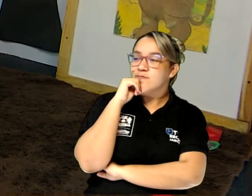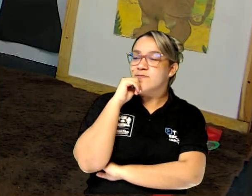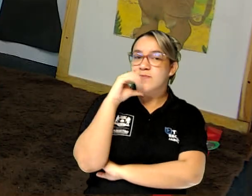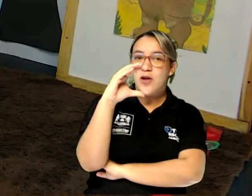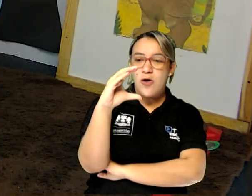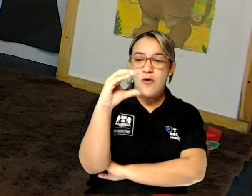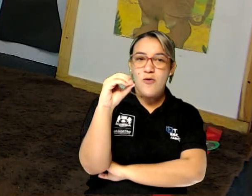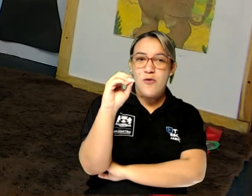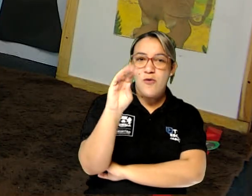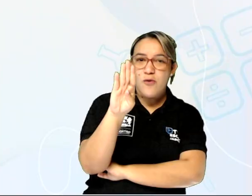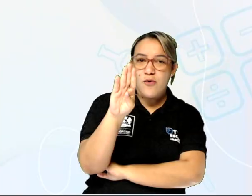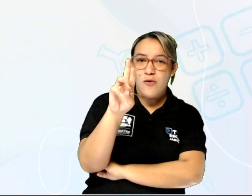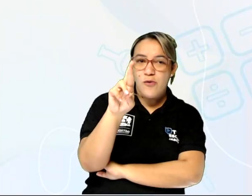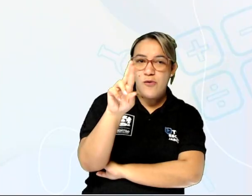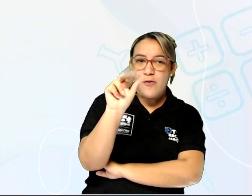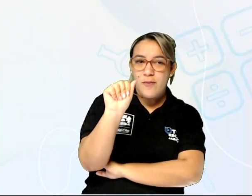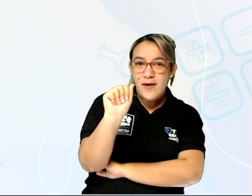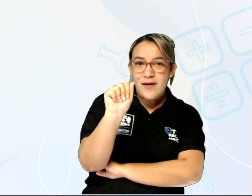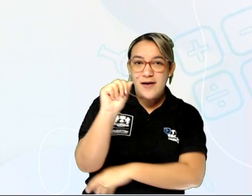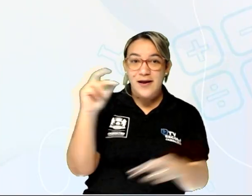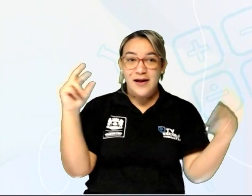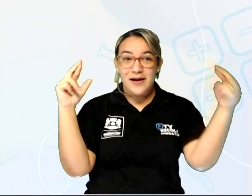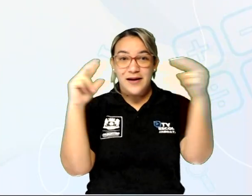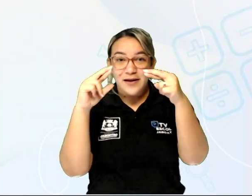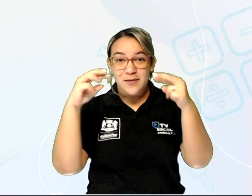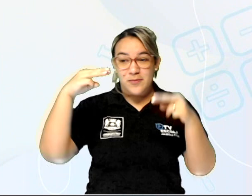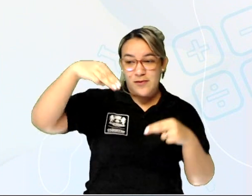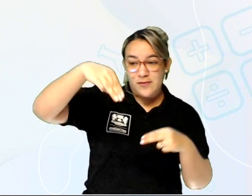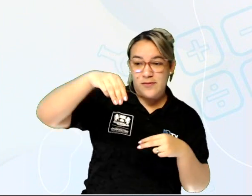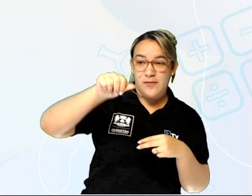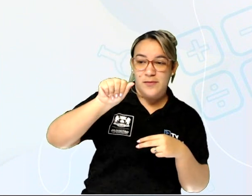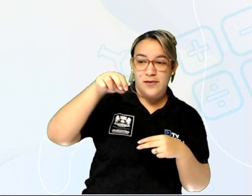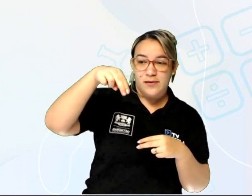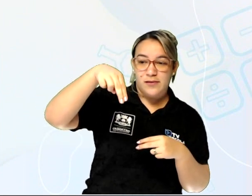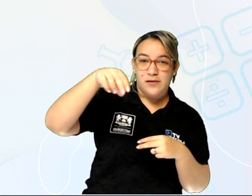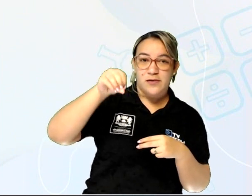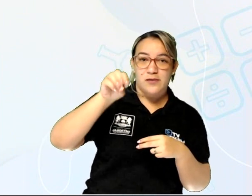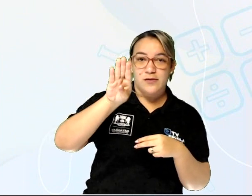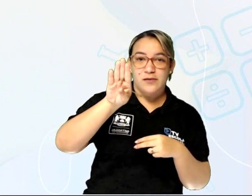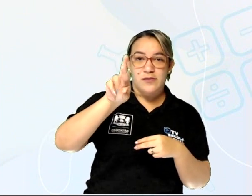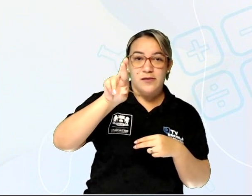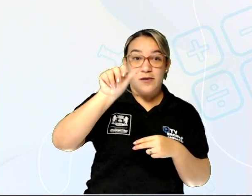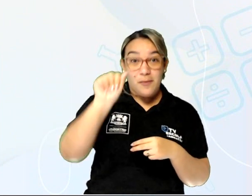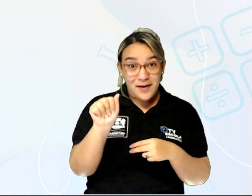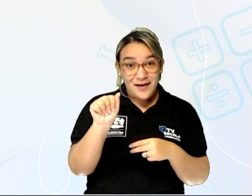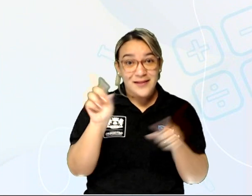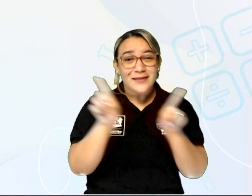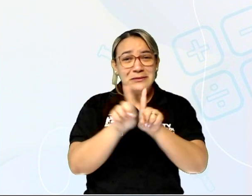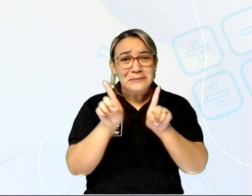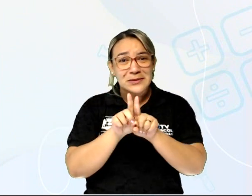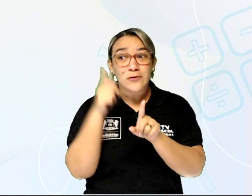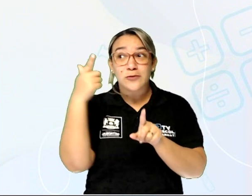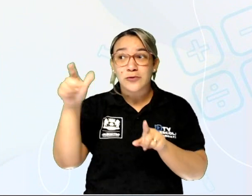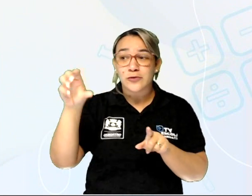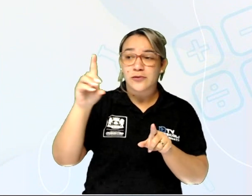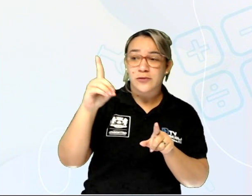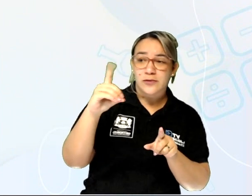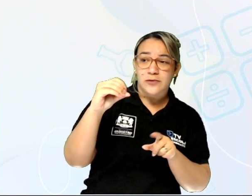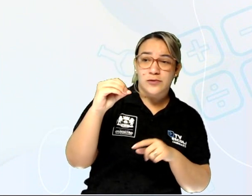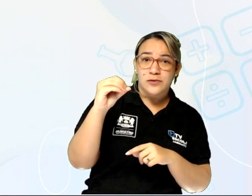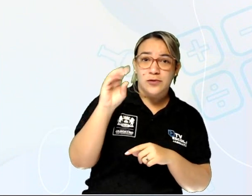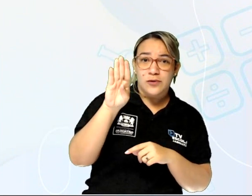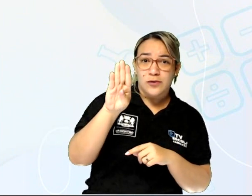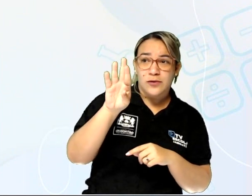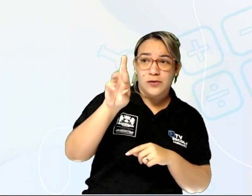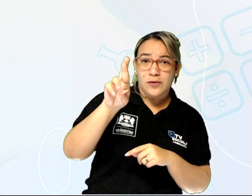Cobra rima com manobra e também rima com dobra. E tem uma palavra dentro